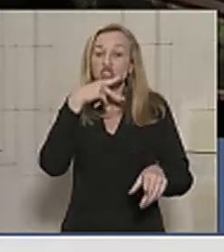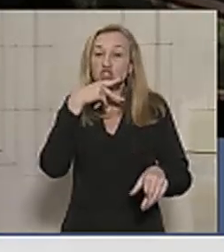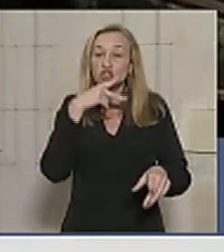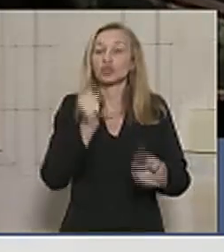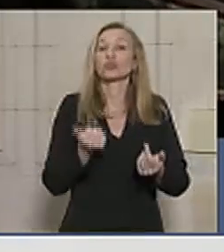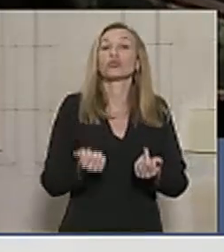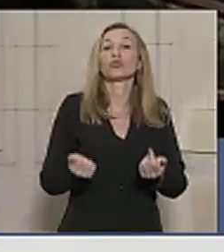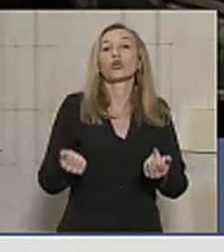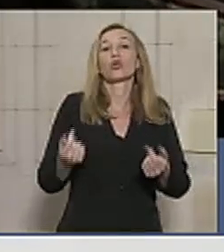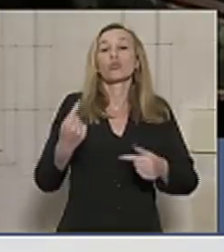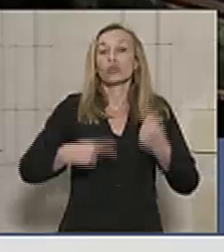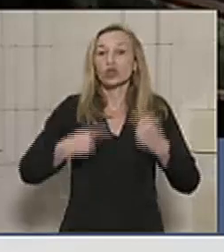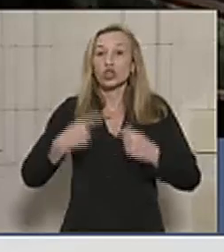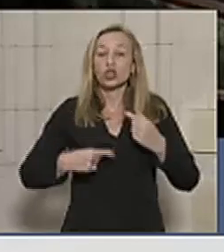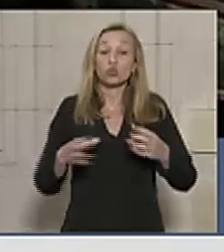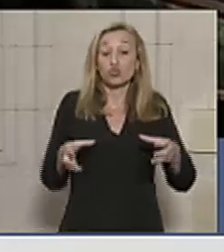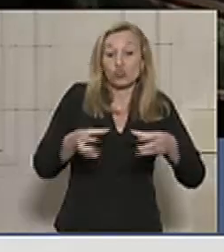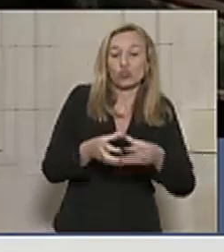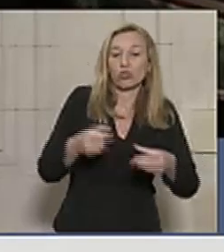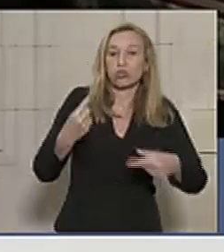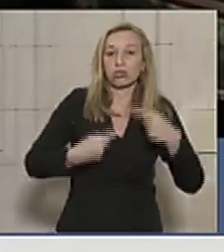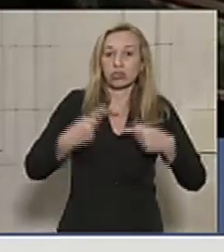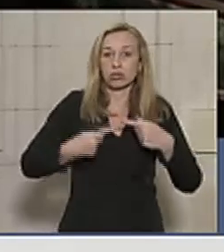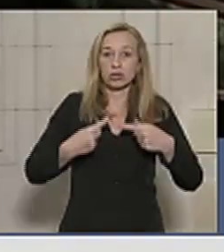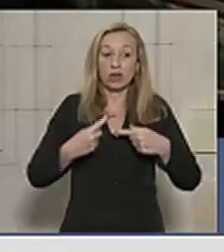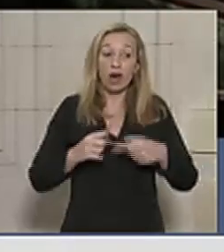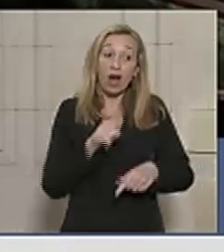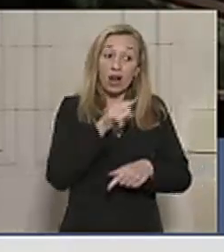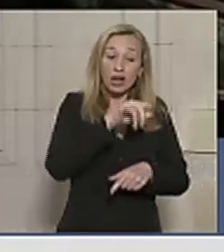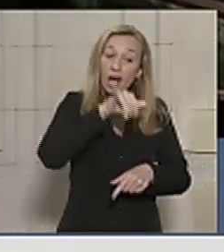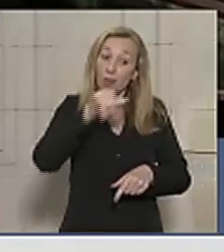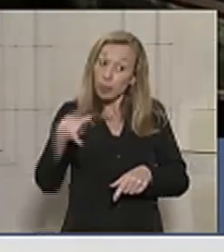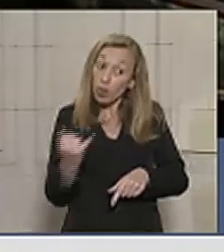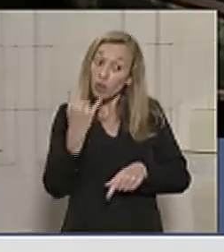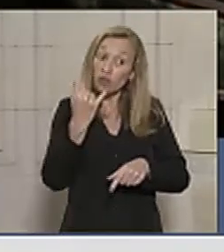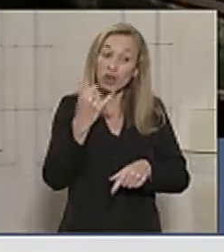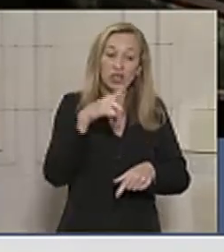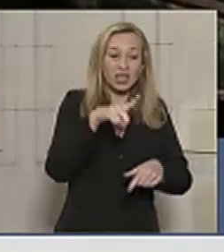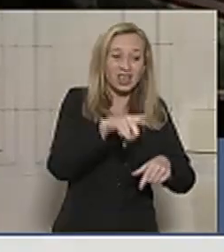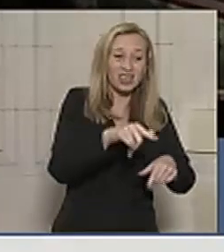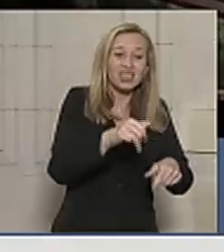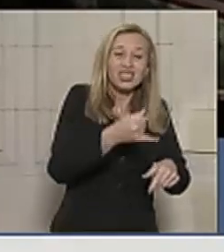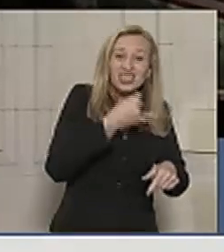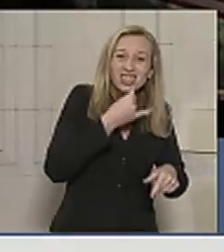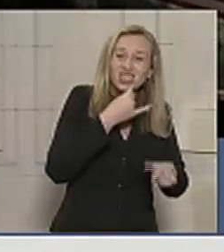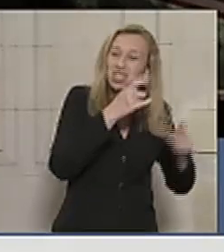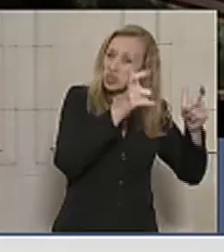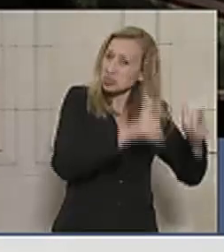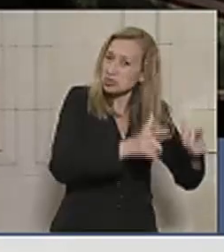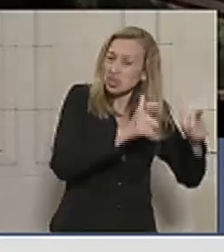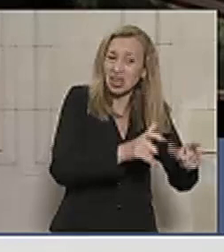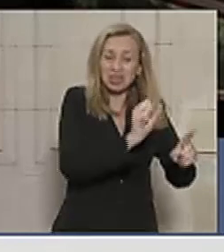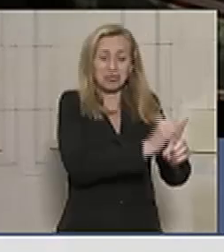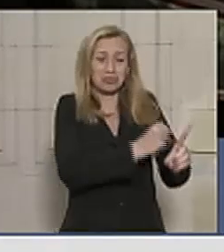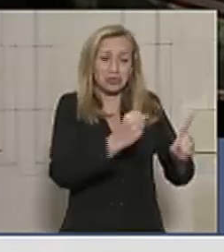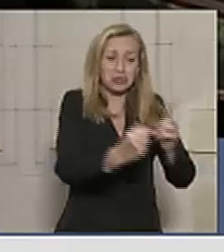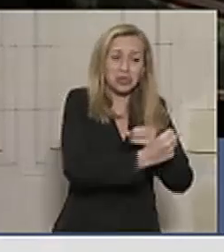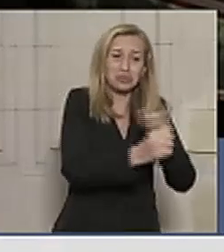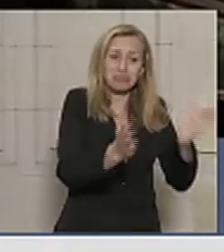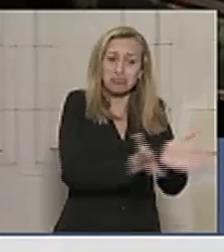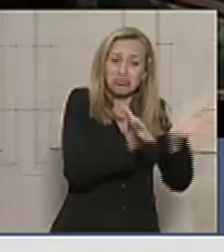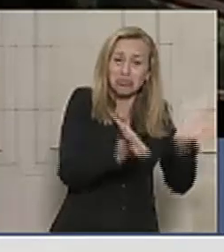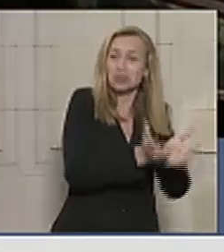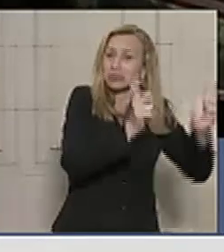grupos políticos que ali aproveitam daquela tragédia, daquele caos social instalado naquele